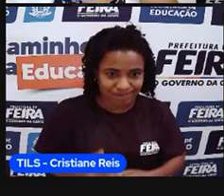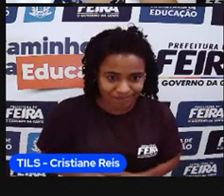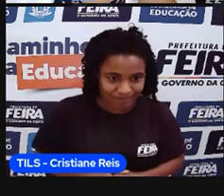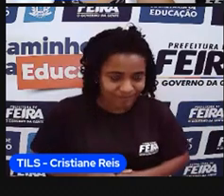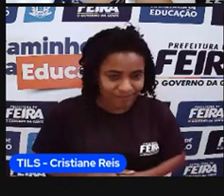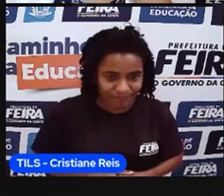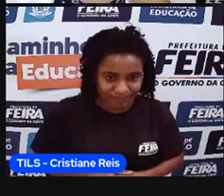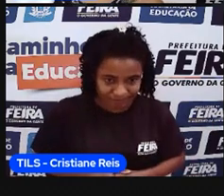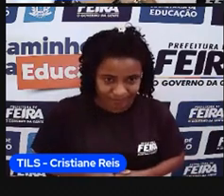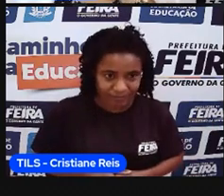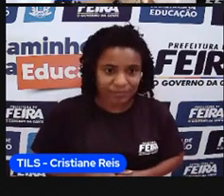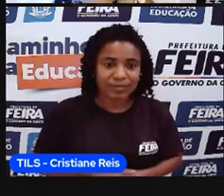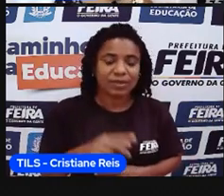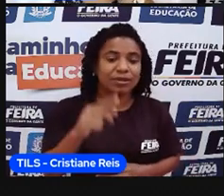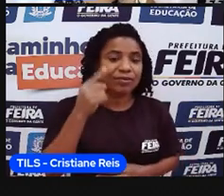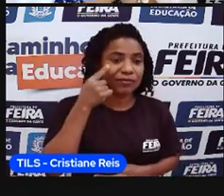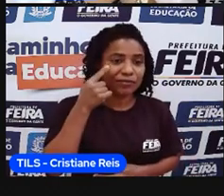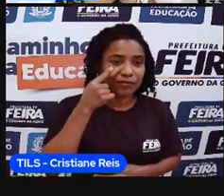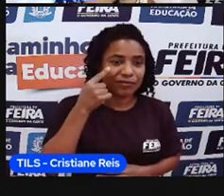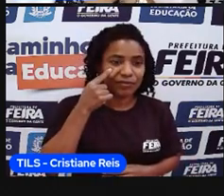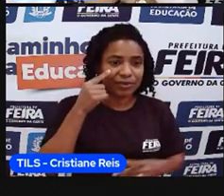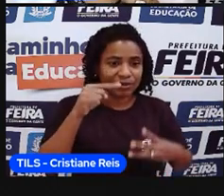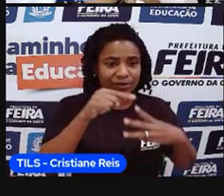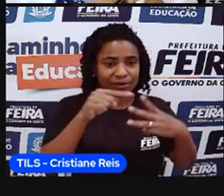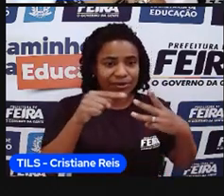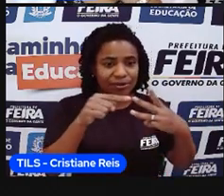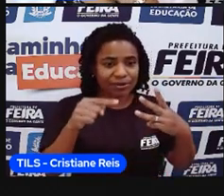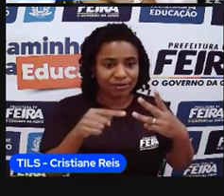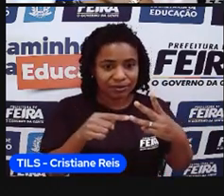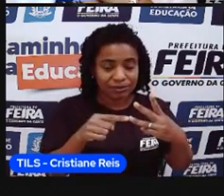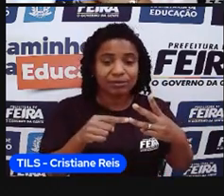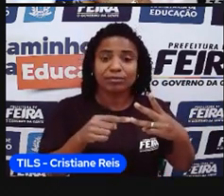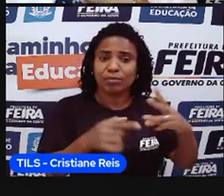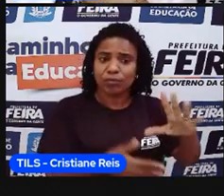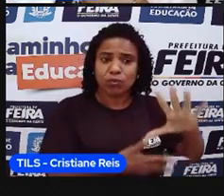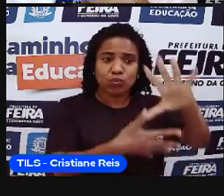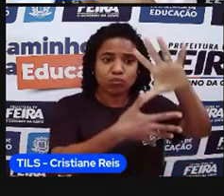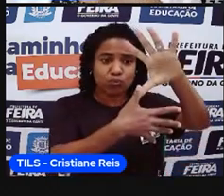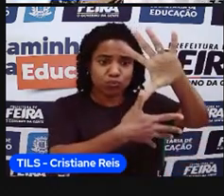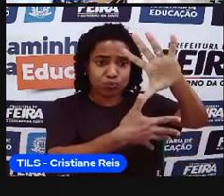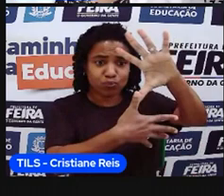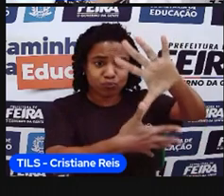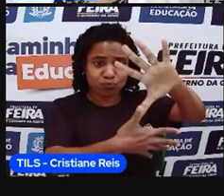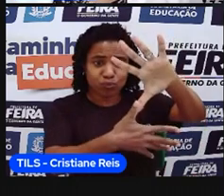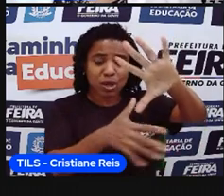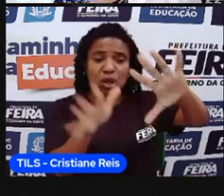três, né? Tomam quase que o continente americano todo, né?